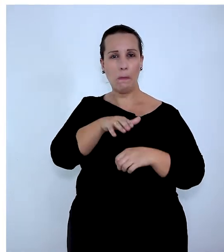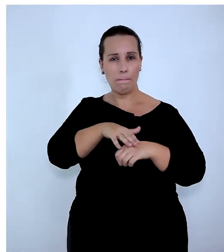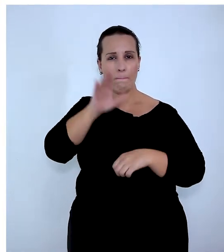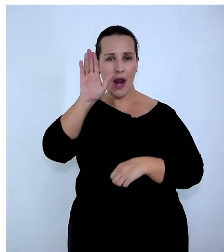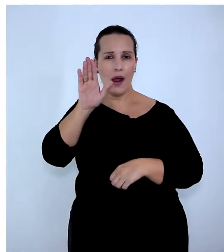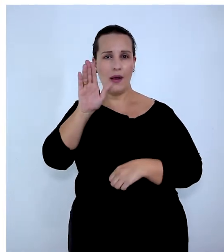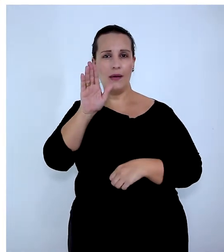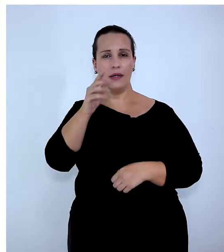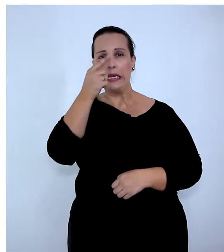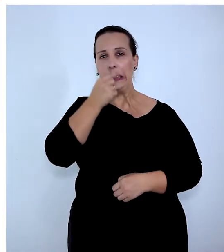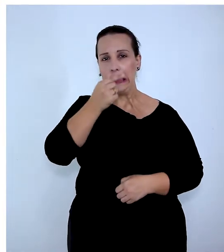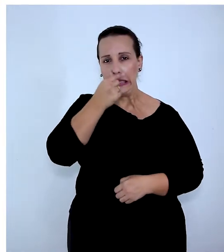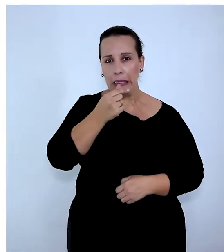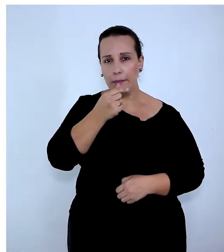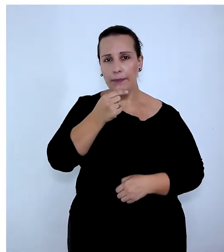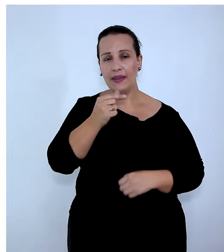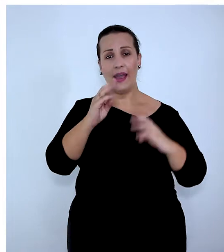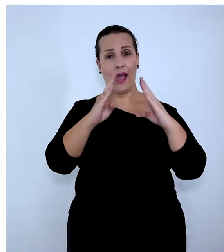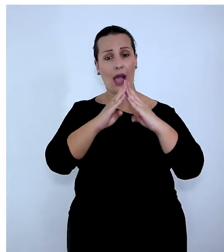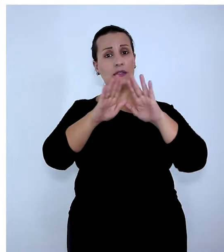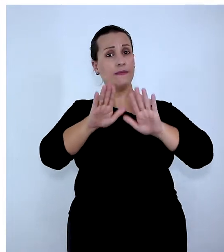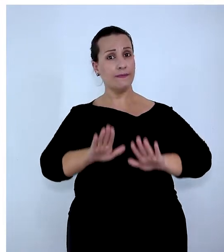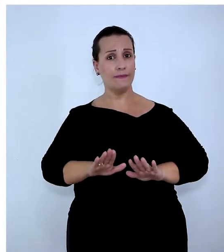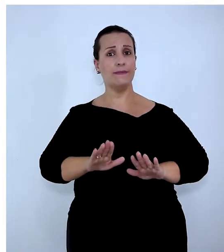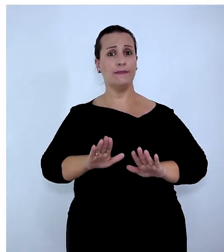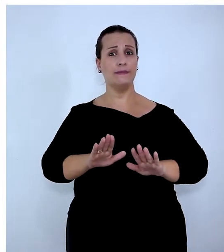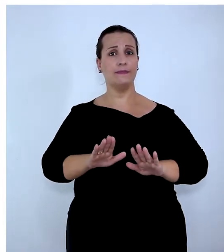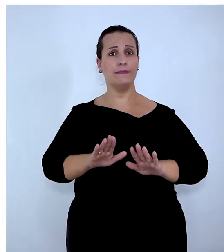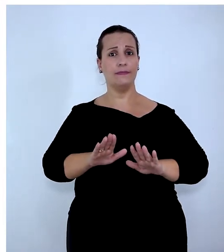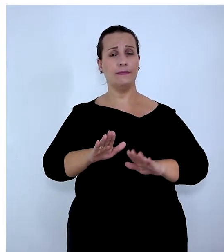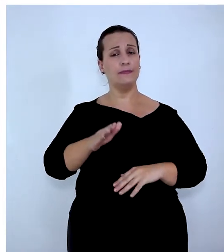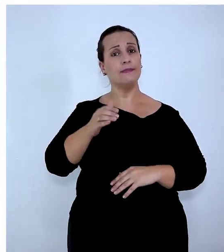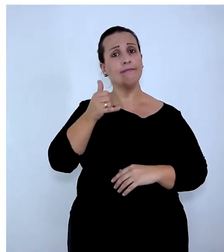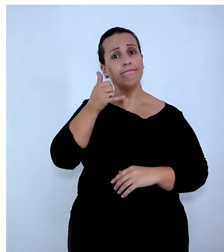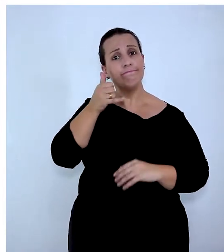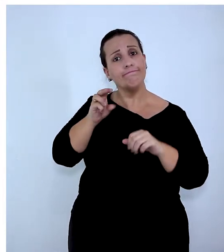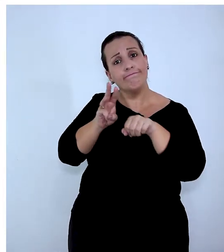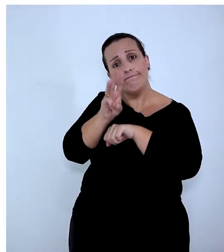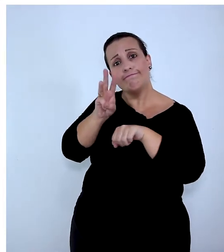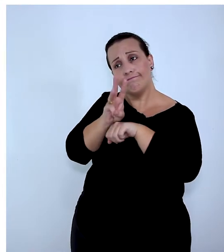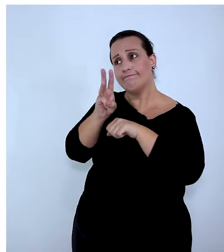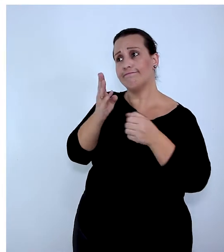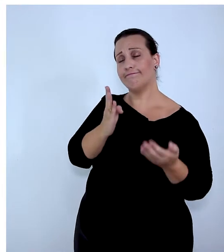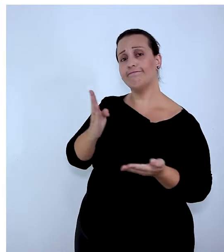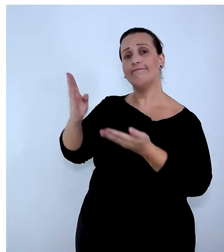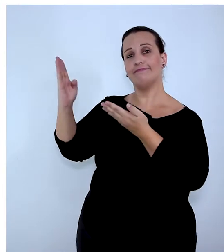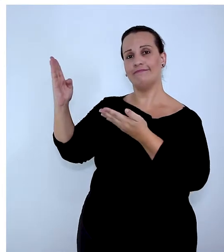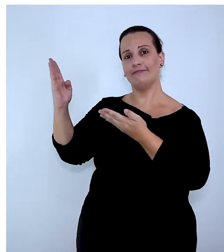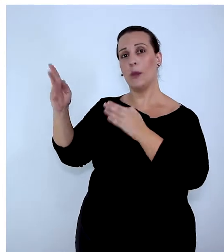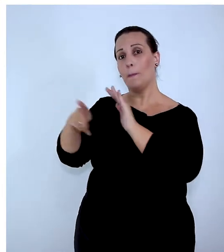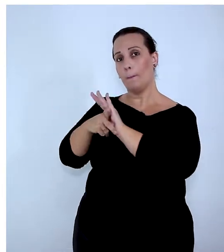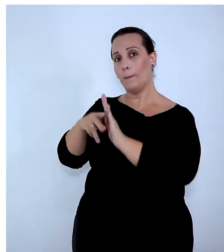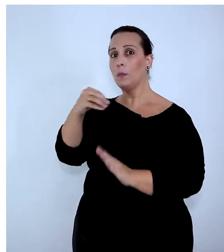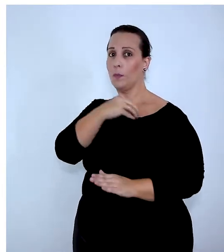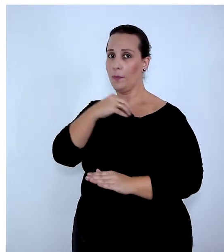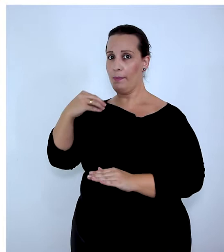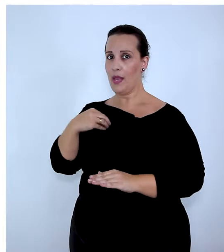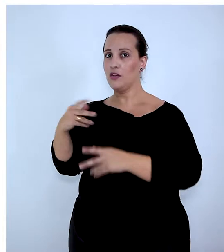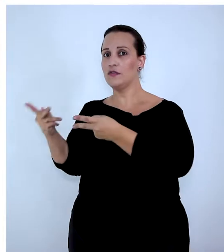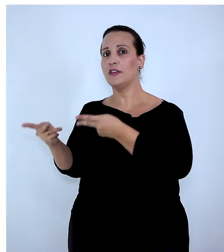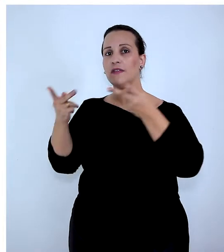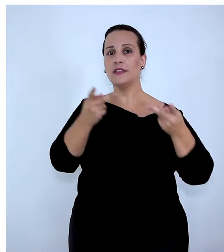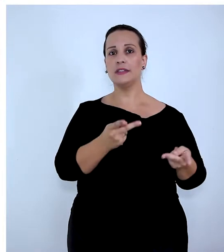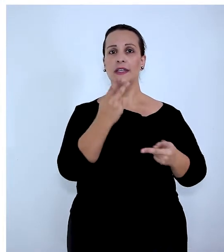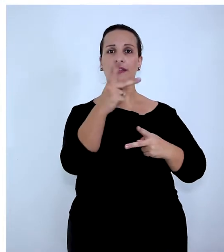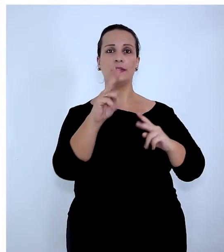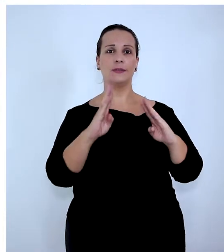e está com sintomas de gripe, não saia de casa. Ligue para o Disque Saúde. Uma equipe médica irá